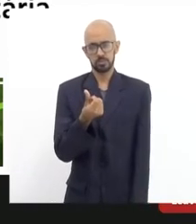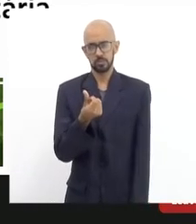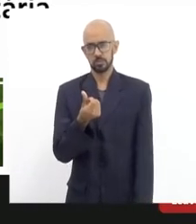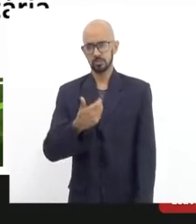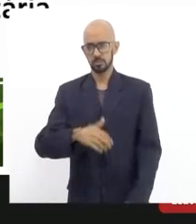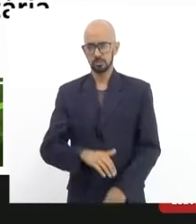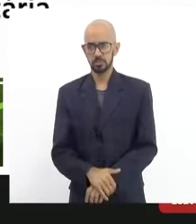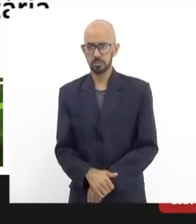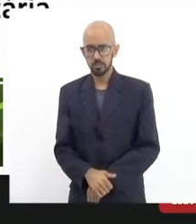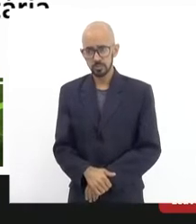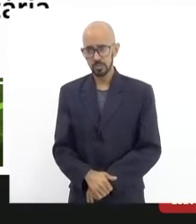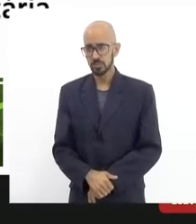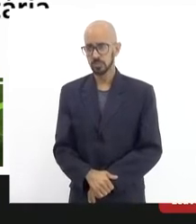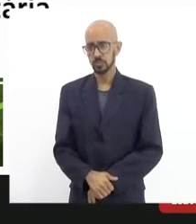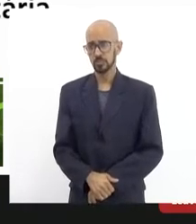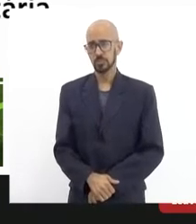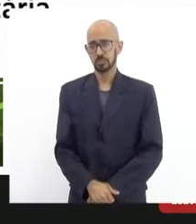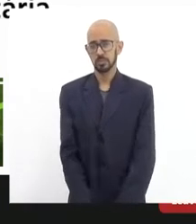adiante,